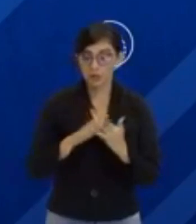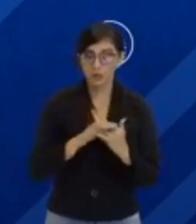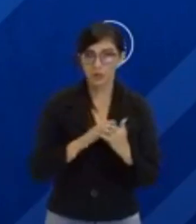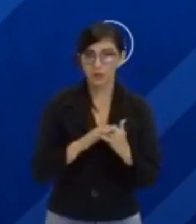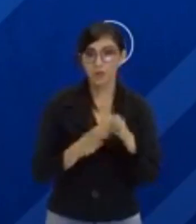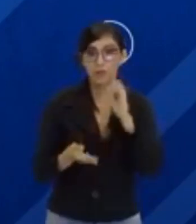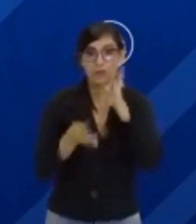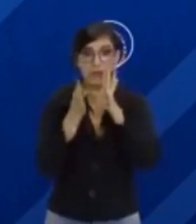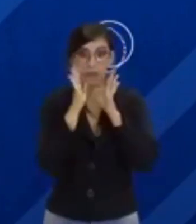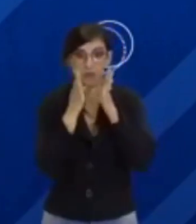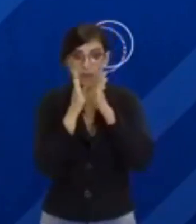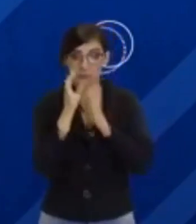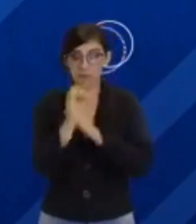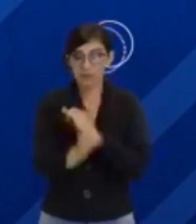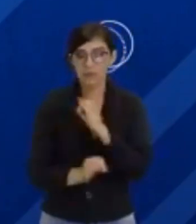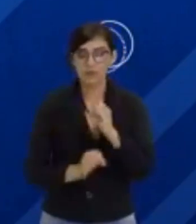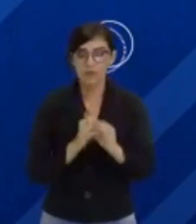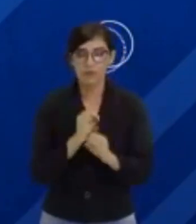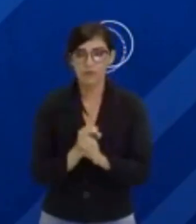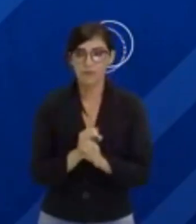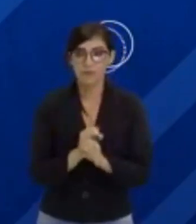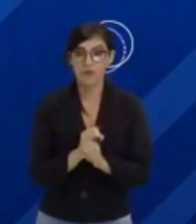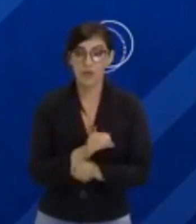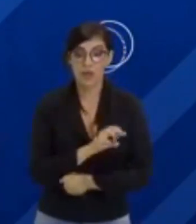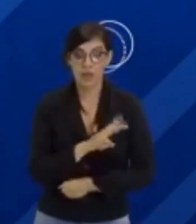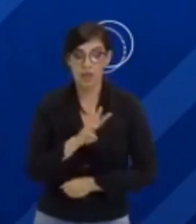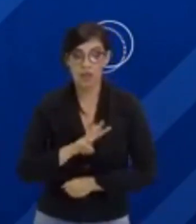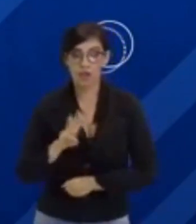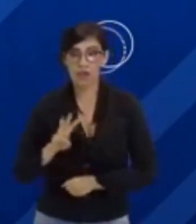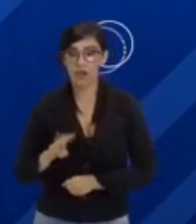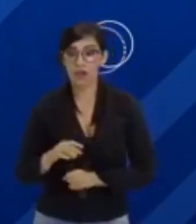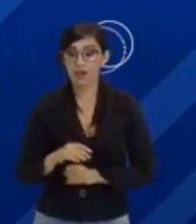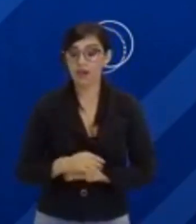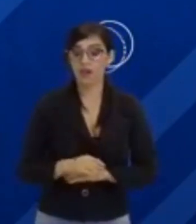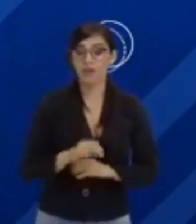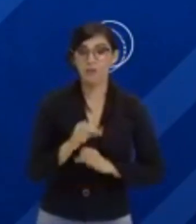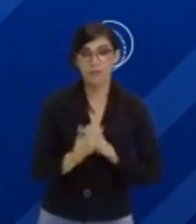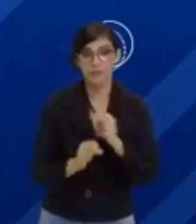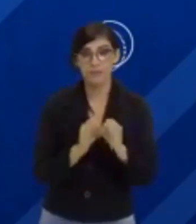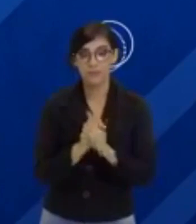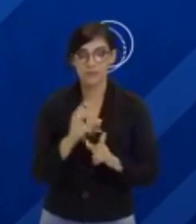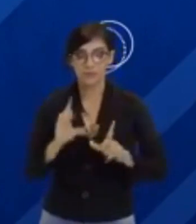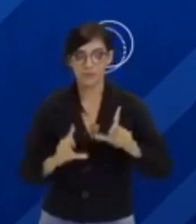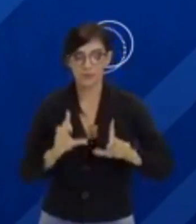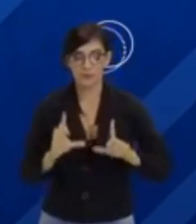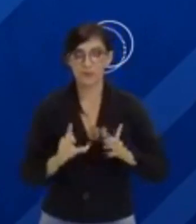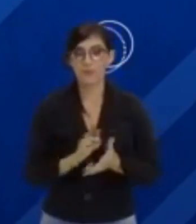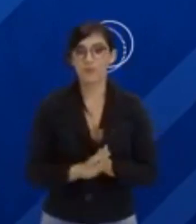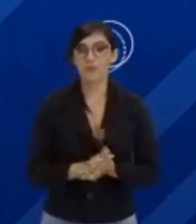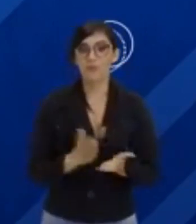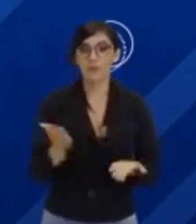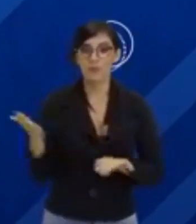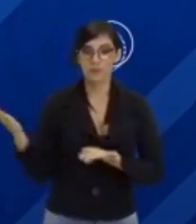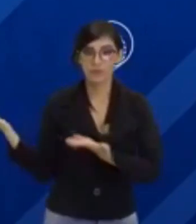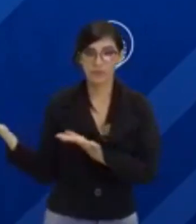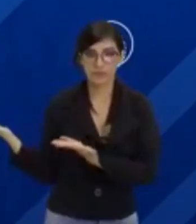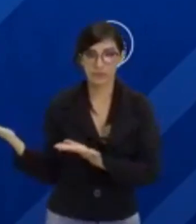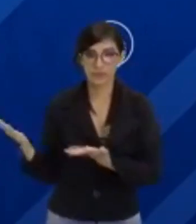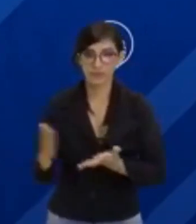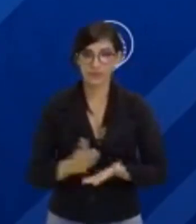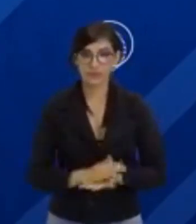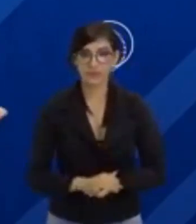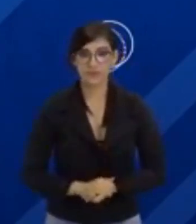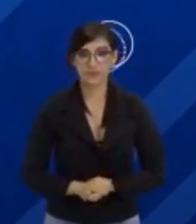do Facebook. Você pode acessar pela TV online no www.portalcultura.com